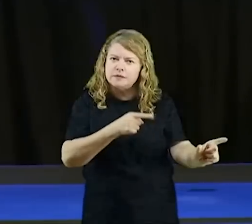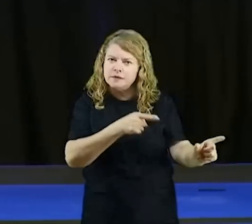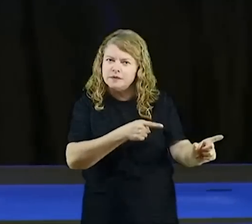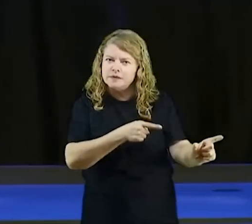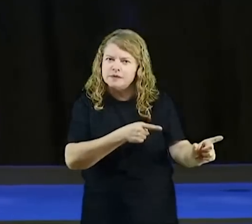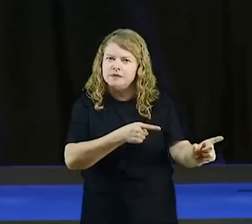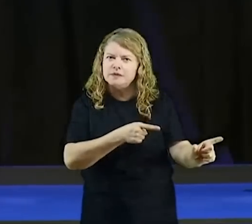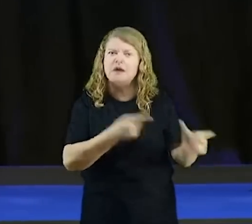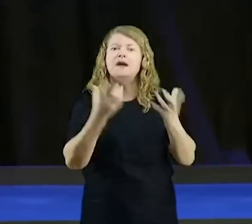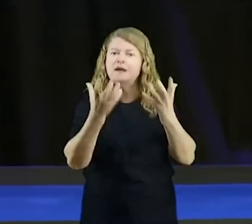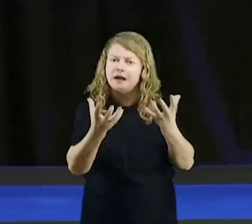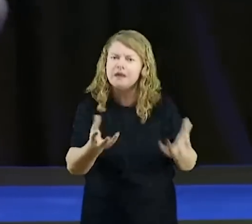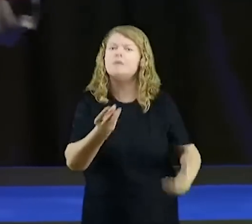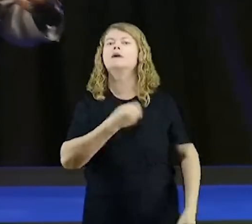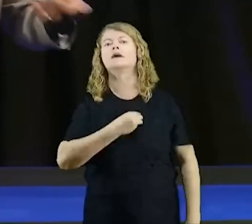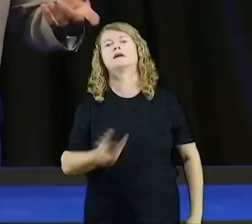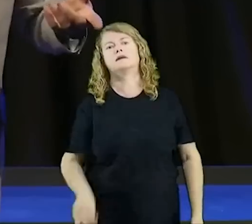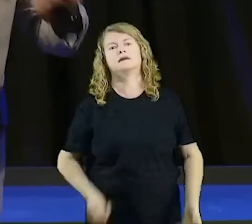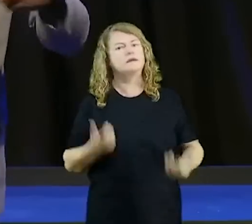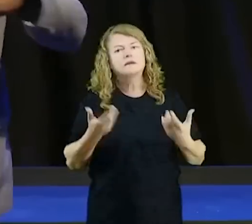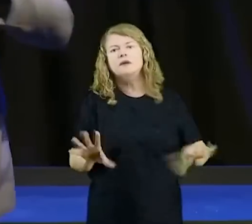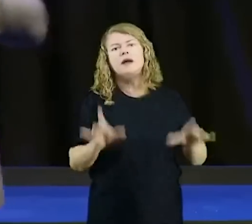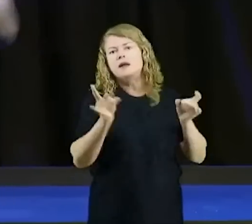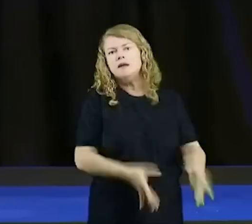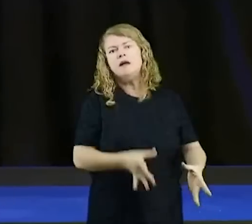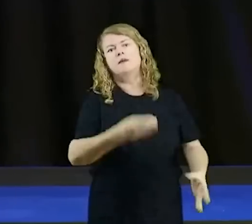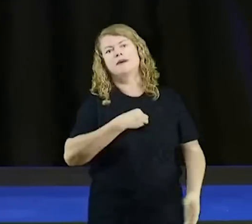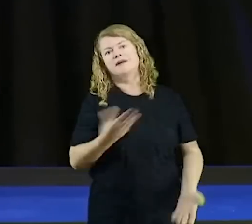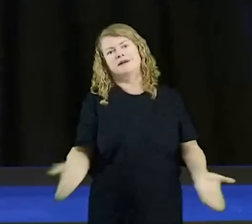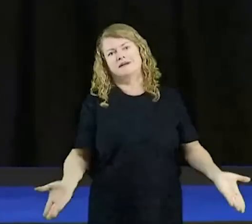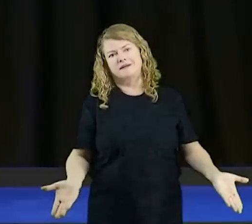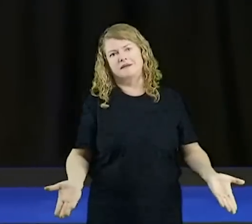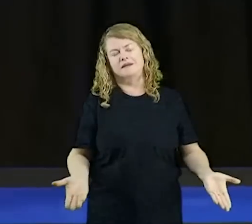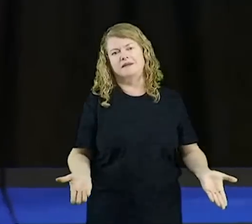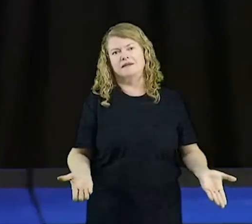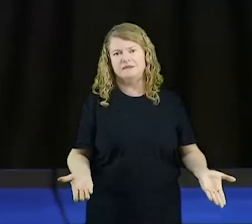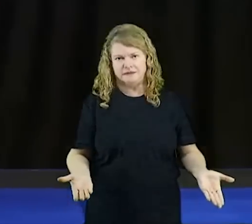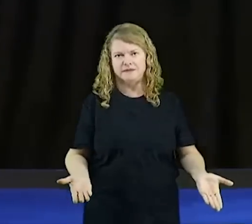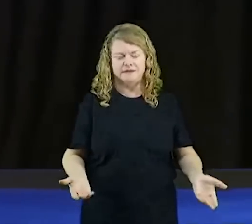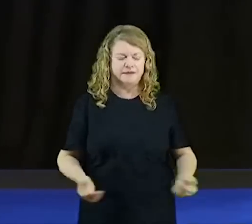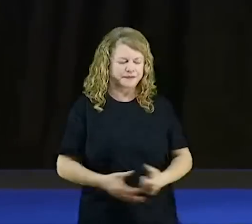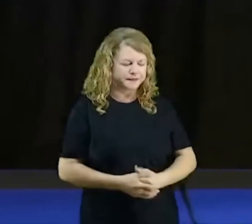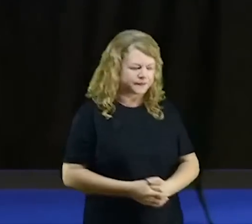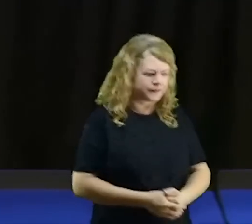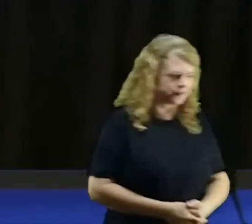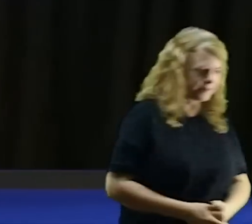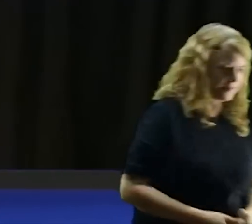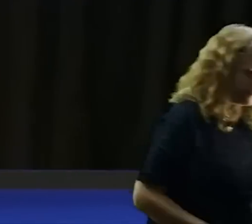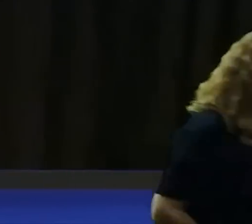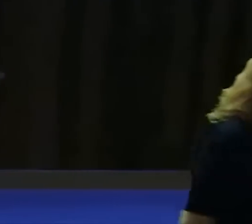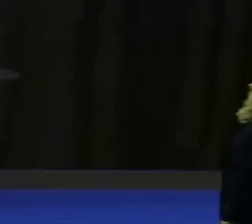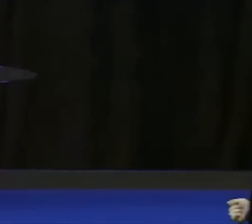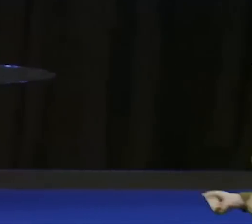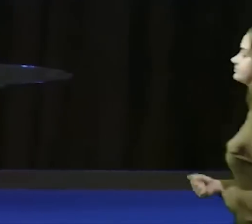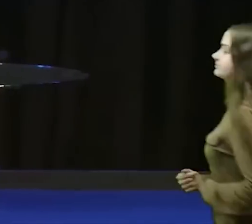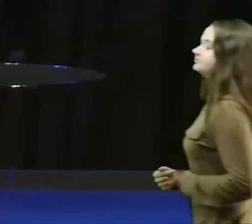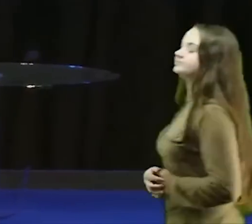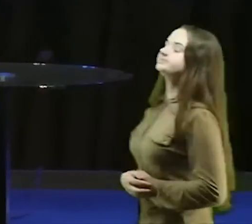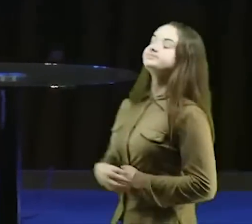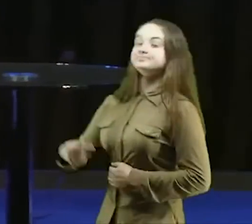eu lembro que eu contei aqui, não, na verdade, eu lembro que eu contei, eu não lembro do fato, que eu era muito criança, eu tinha um ano de idade,